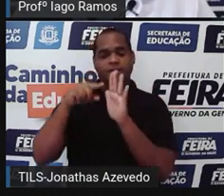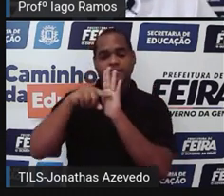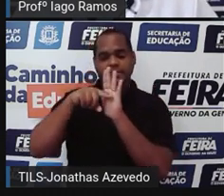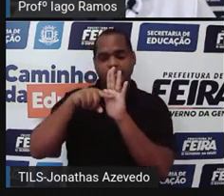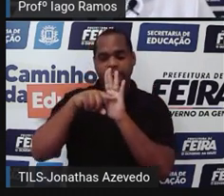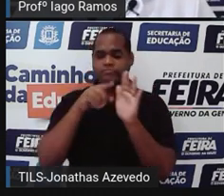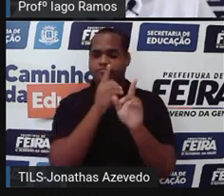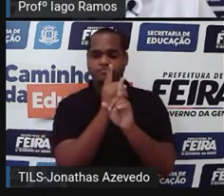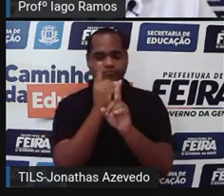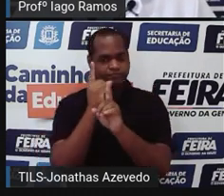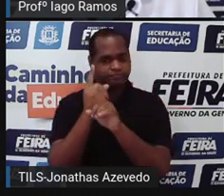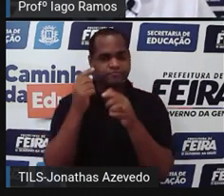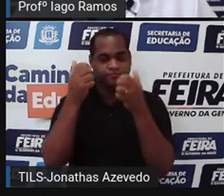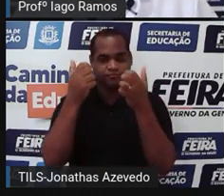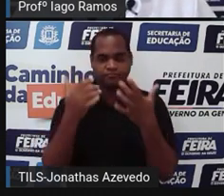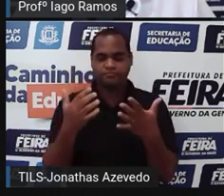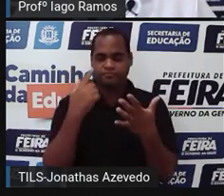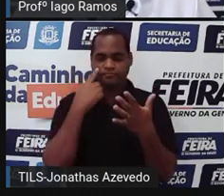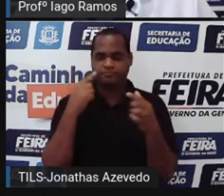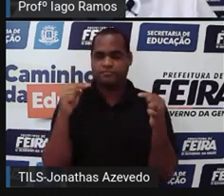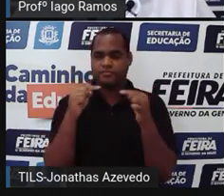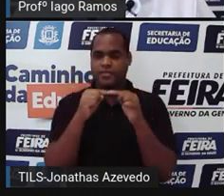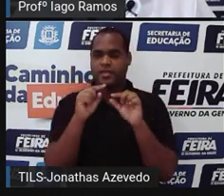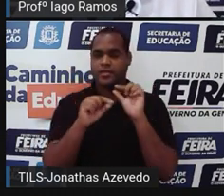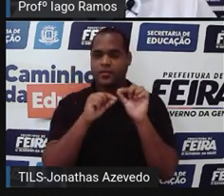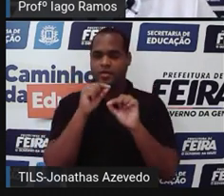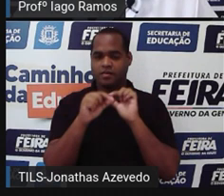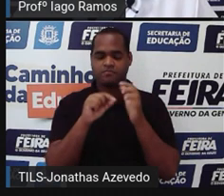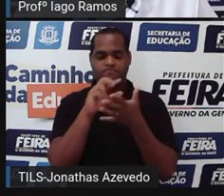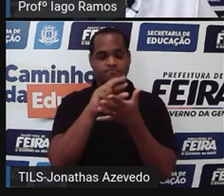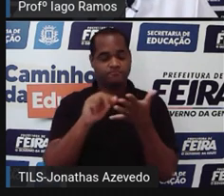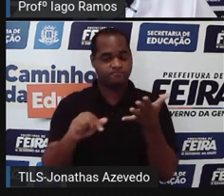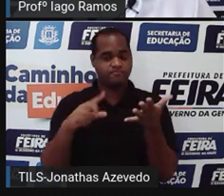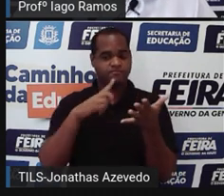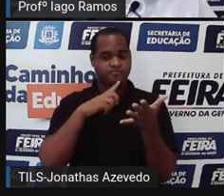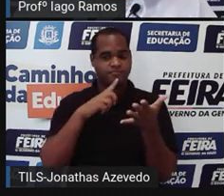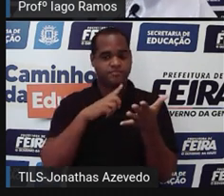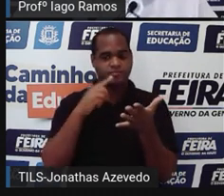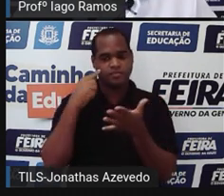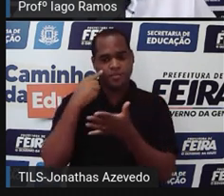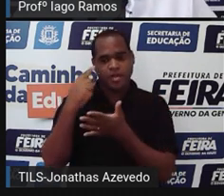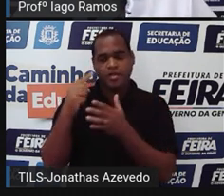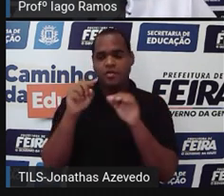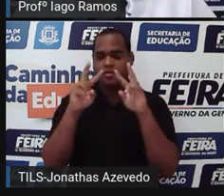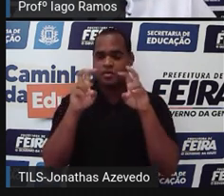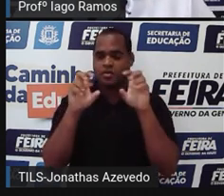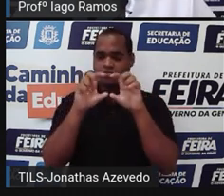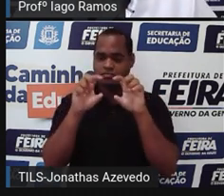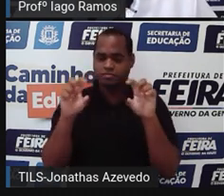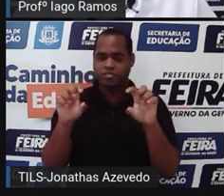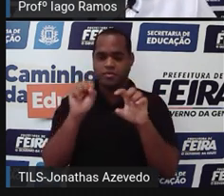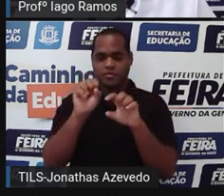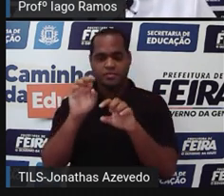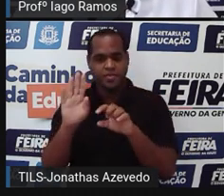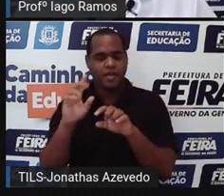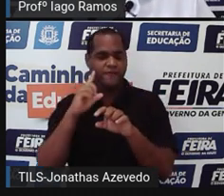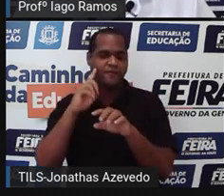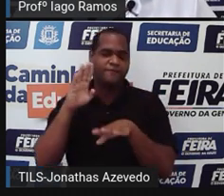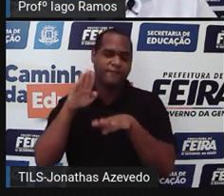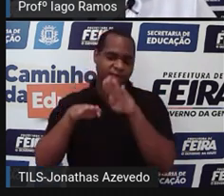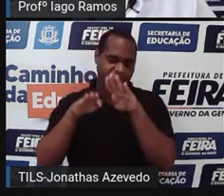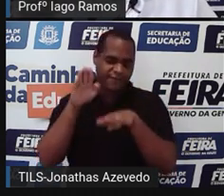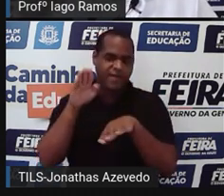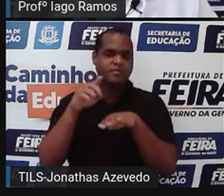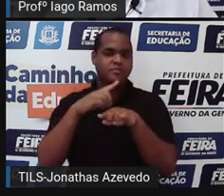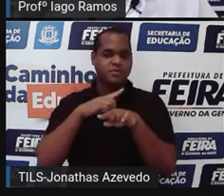E para esse gráfico, a gente tem como elementos, né? O título, o subtítulo, as variáveis,